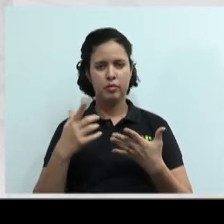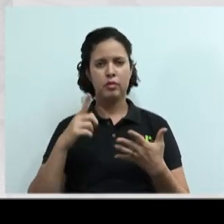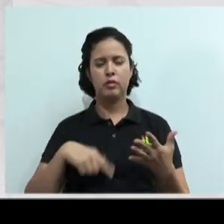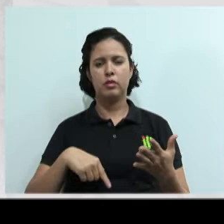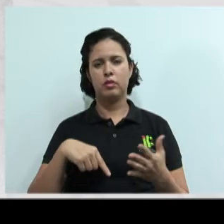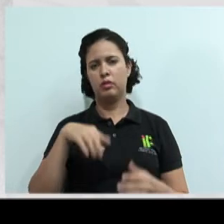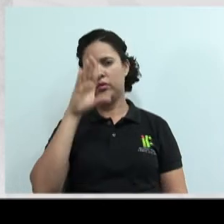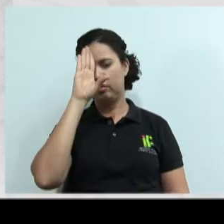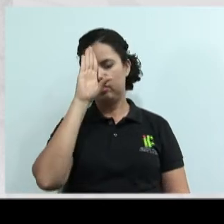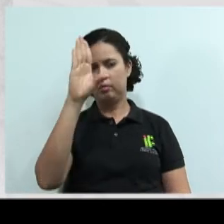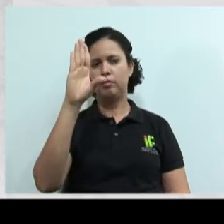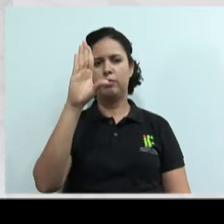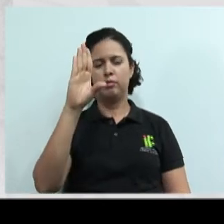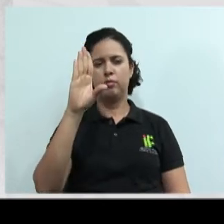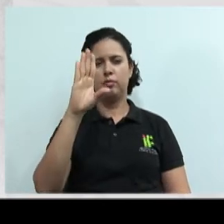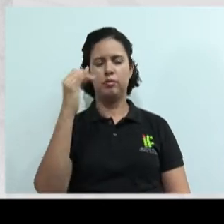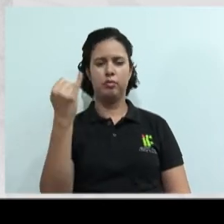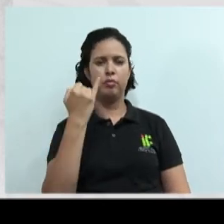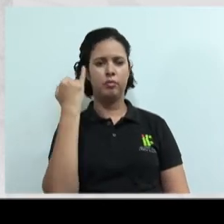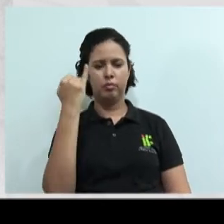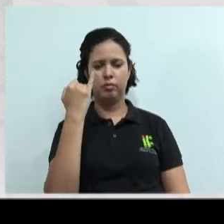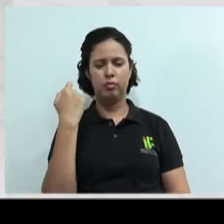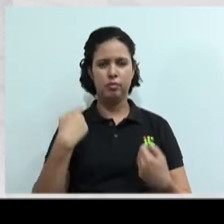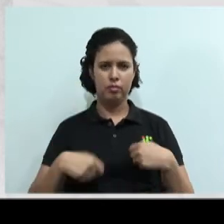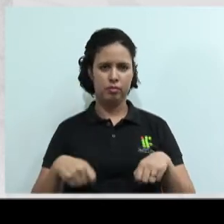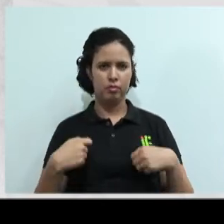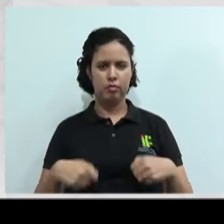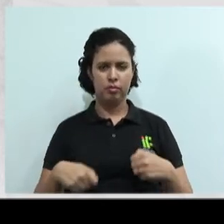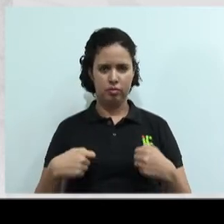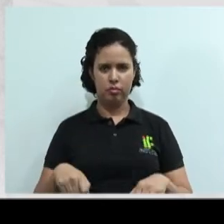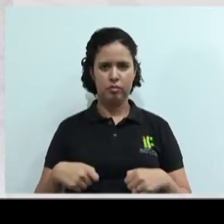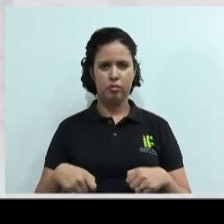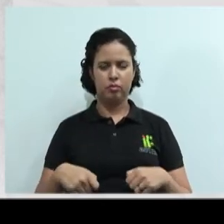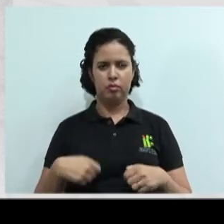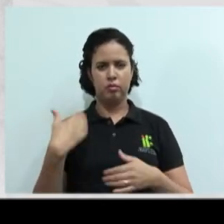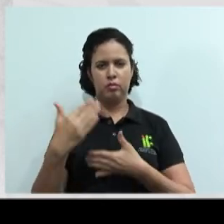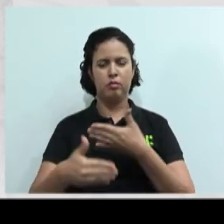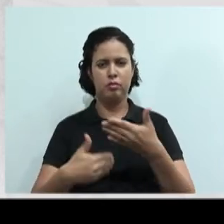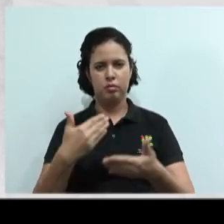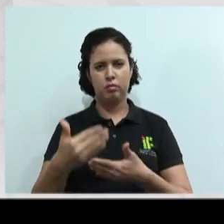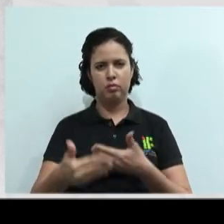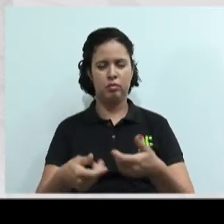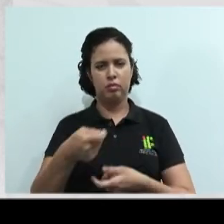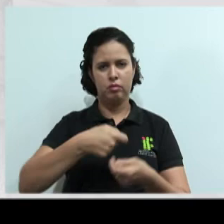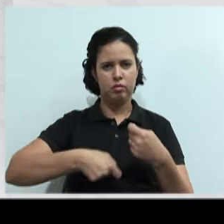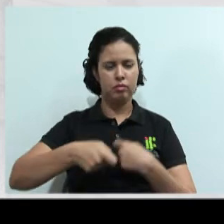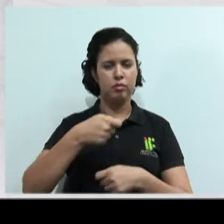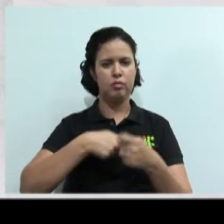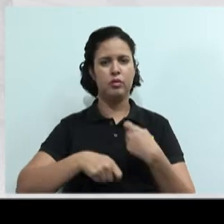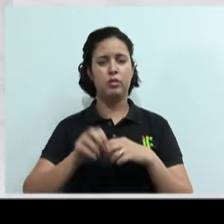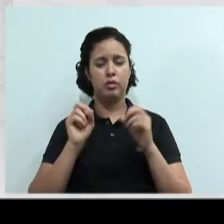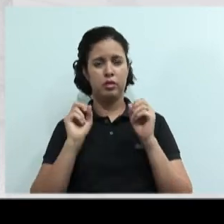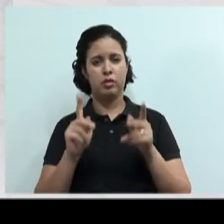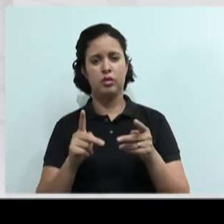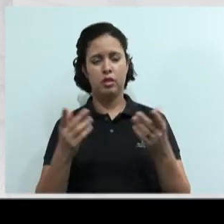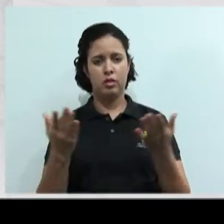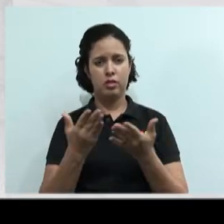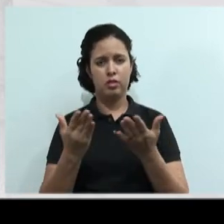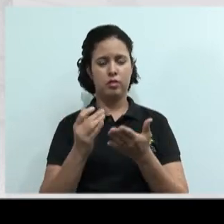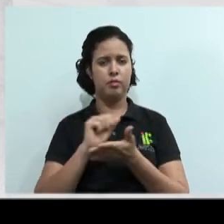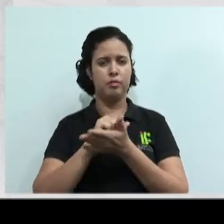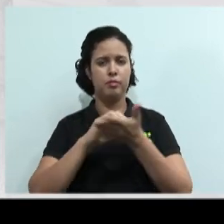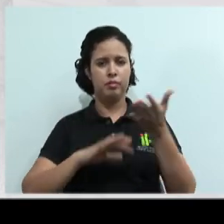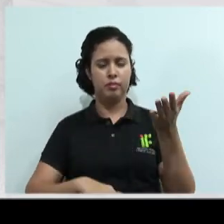aspectos relevantes e que devem ser considerados no processo aí da negociação, ok? Então, vamos aqui para a nossa